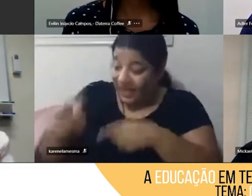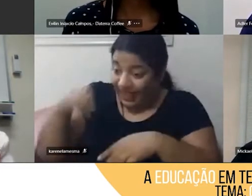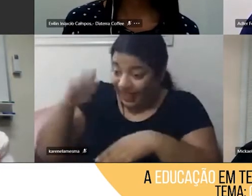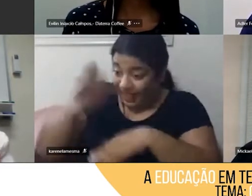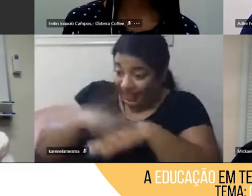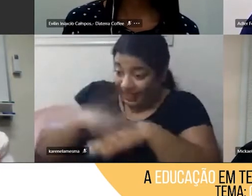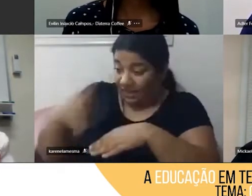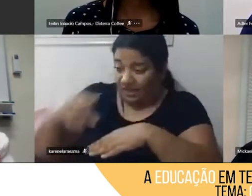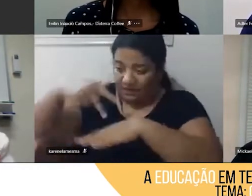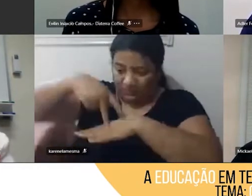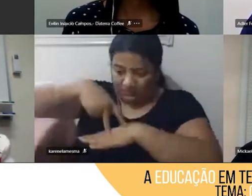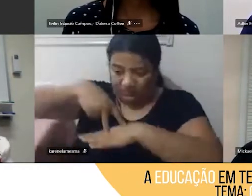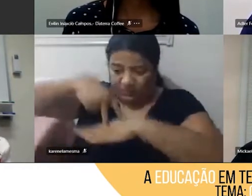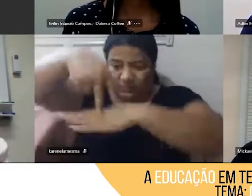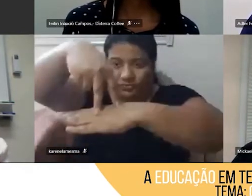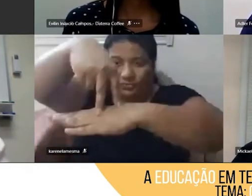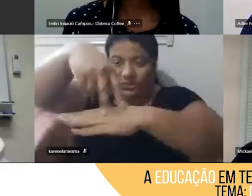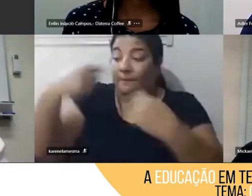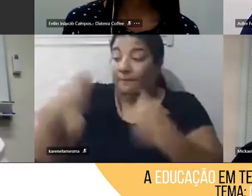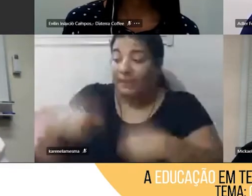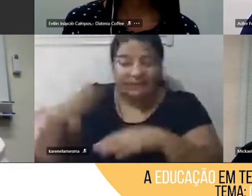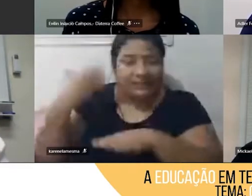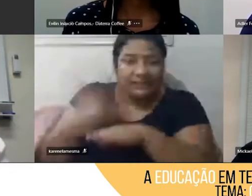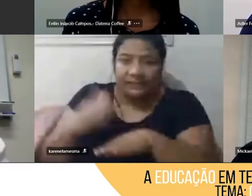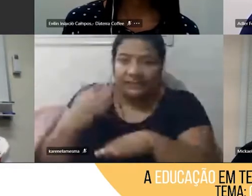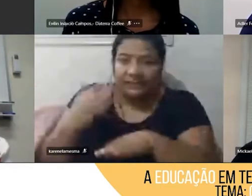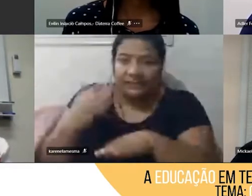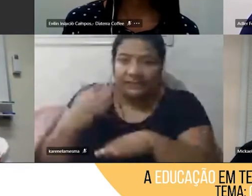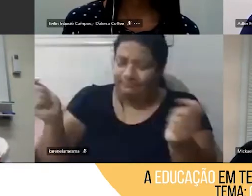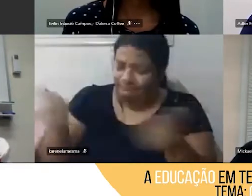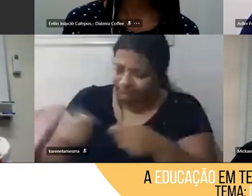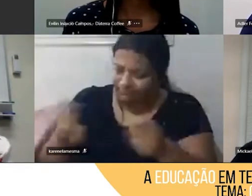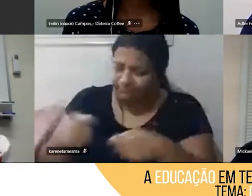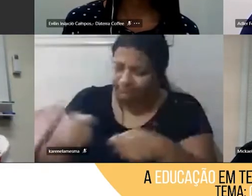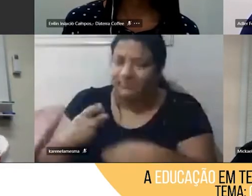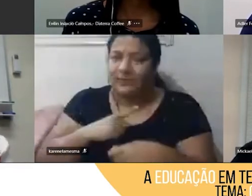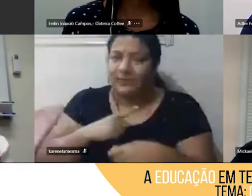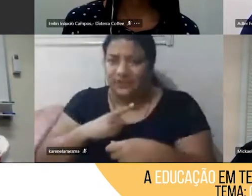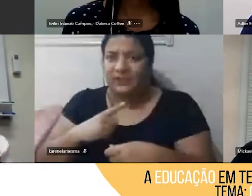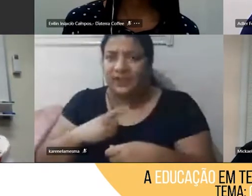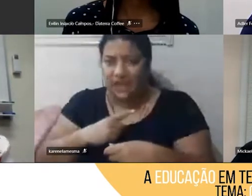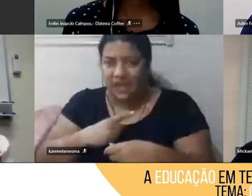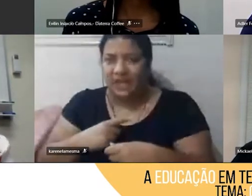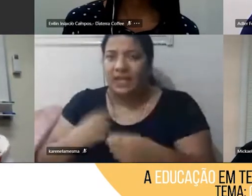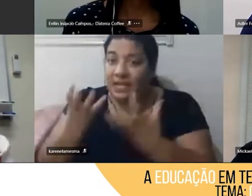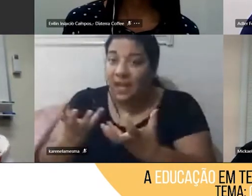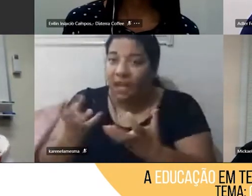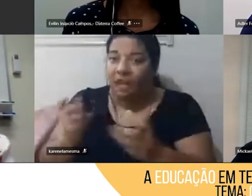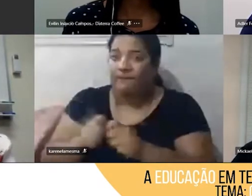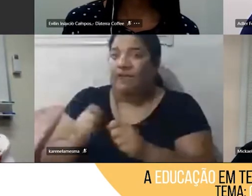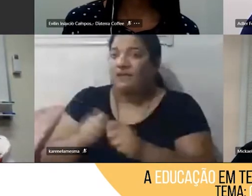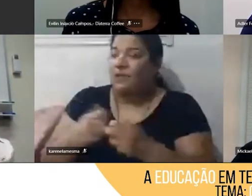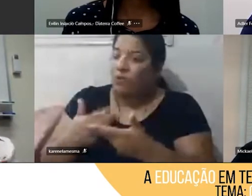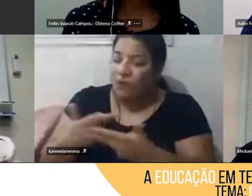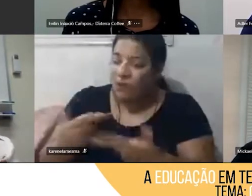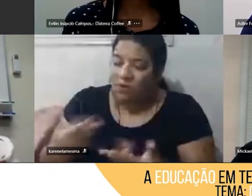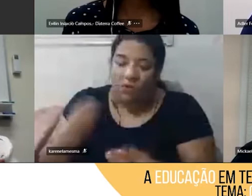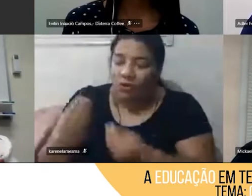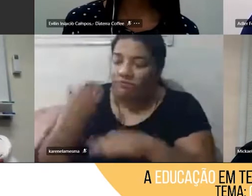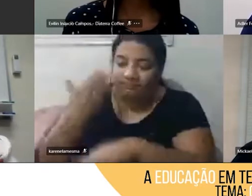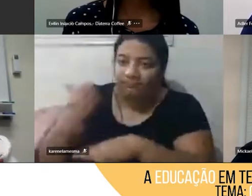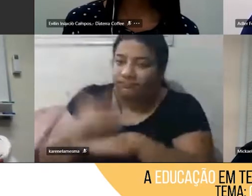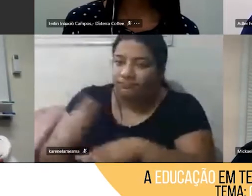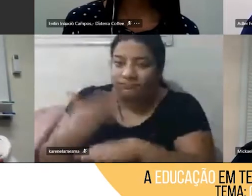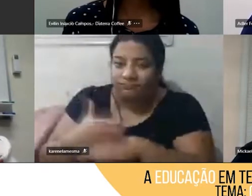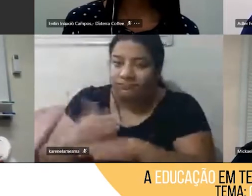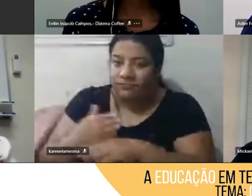e desenvolver toda essa potência que eles têm aí, eles querem fazer, mas como é que nós